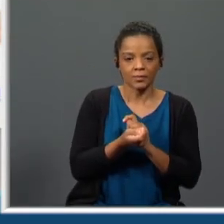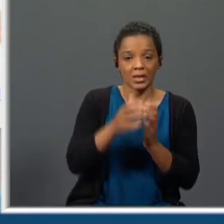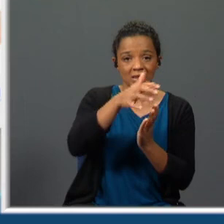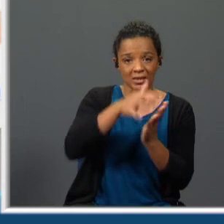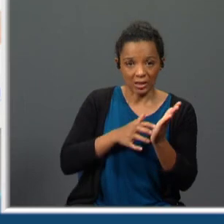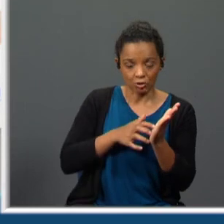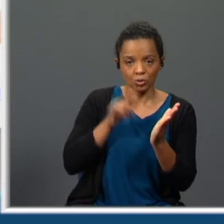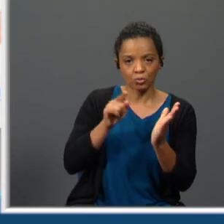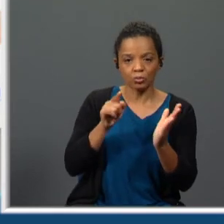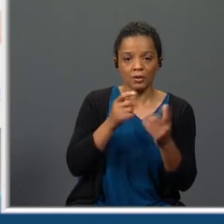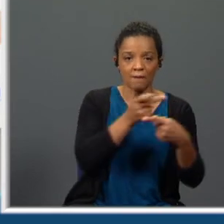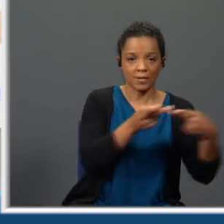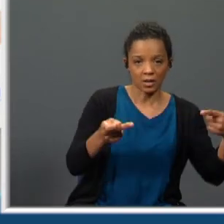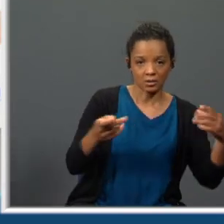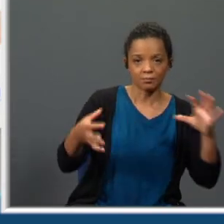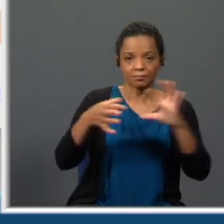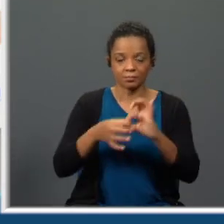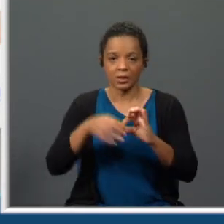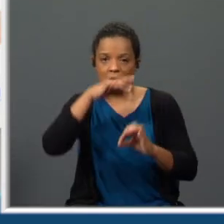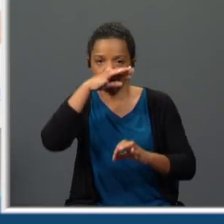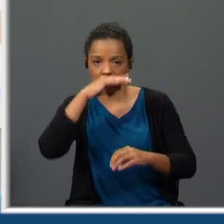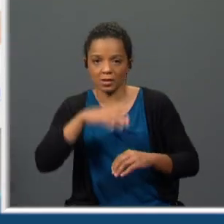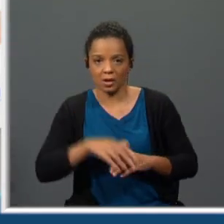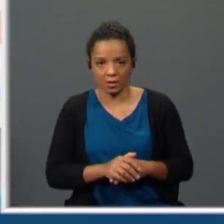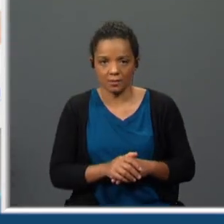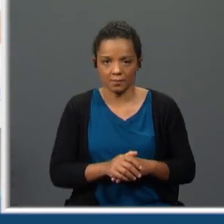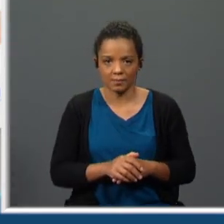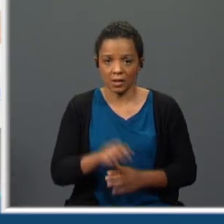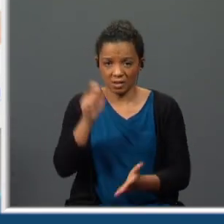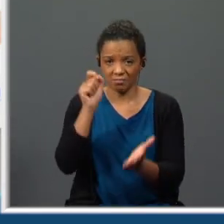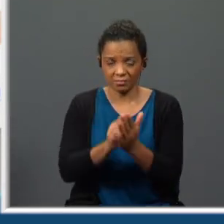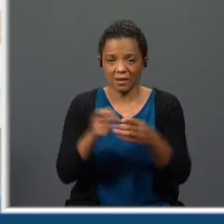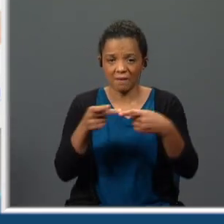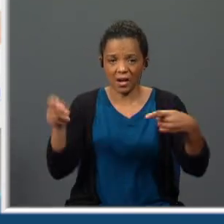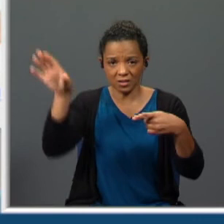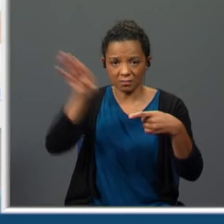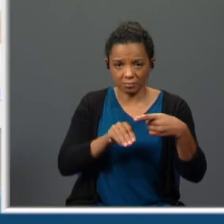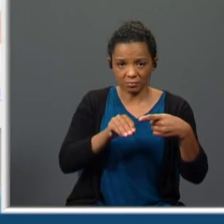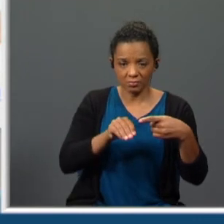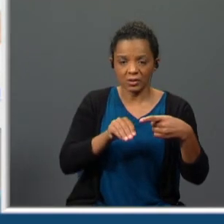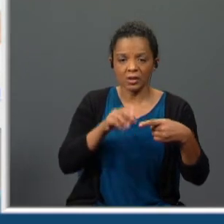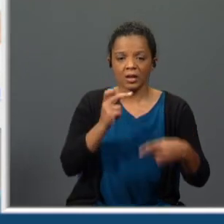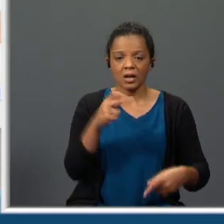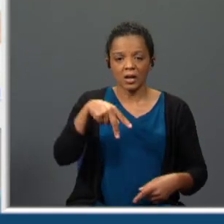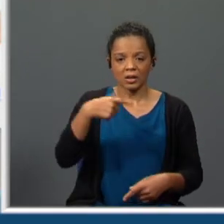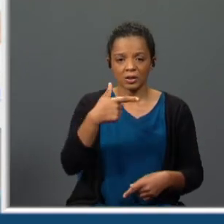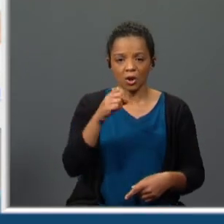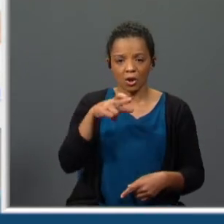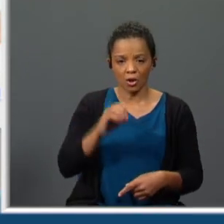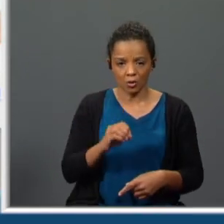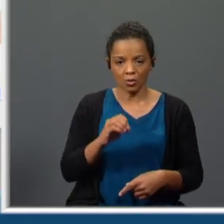vais relacionar esta afirmação com a cena da alcoviteira tomaste nota da afirmação é de António José Saraiva